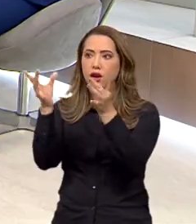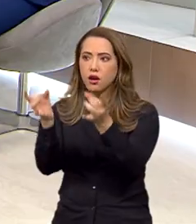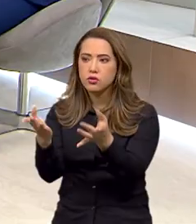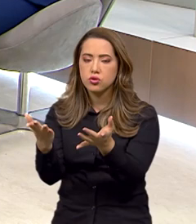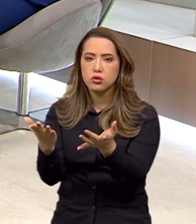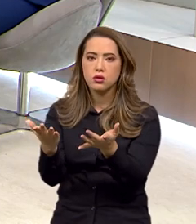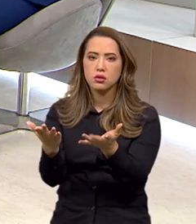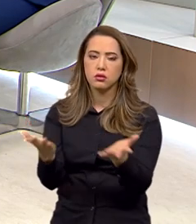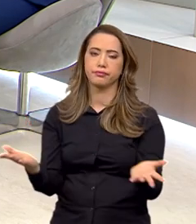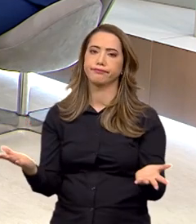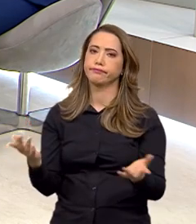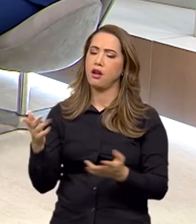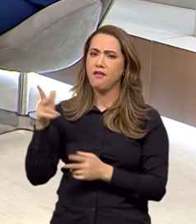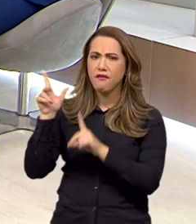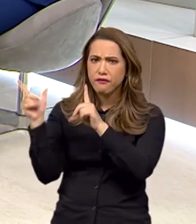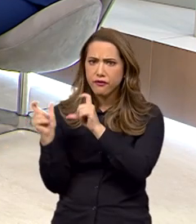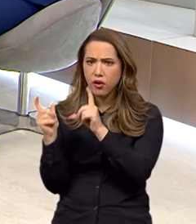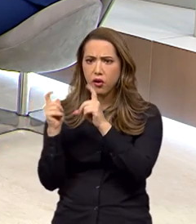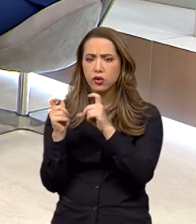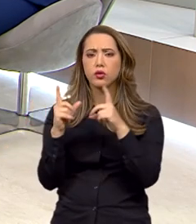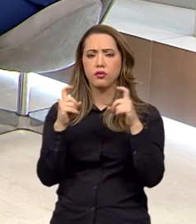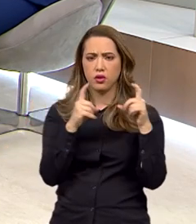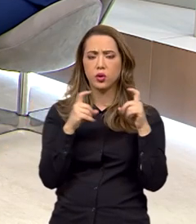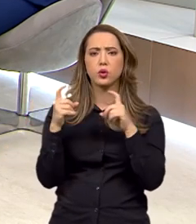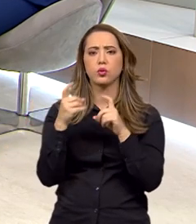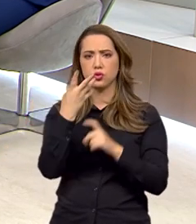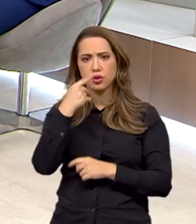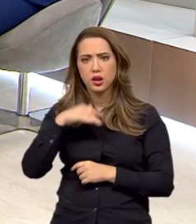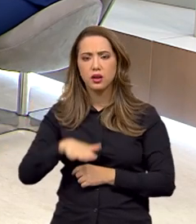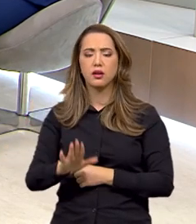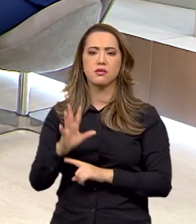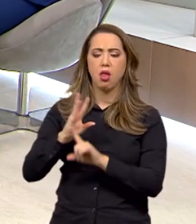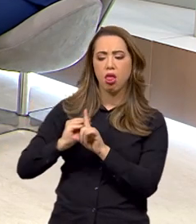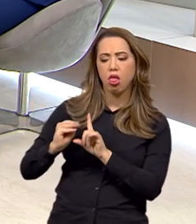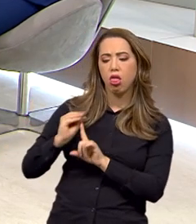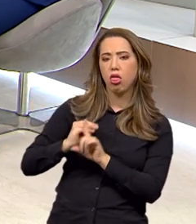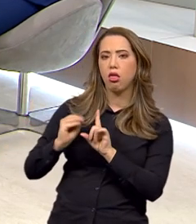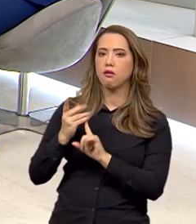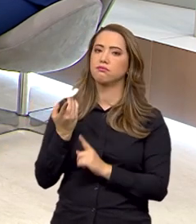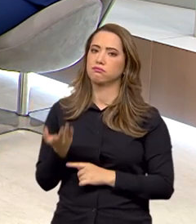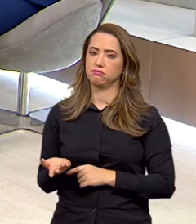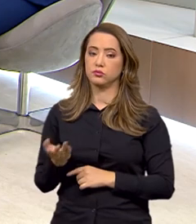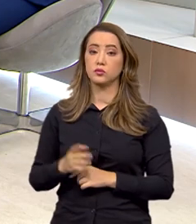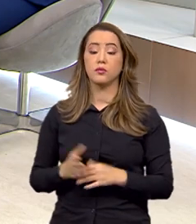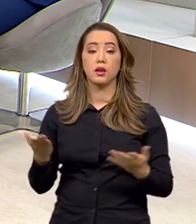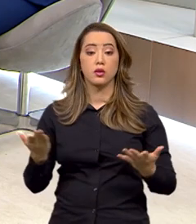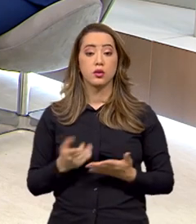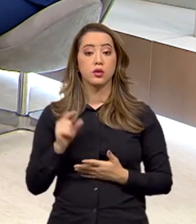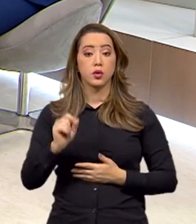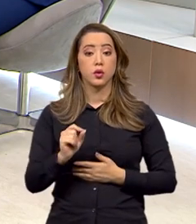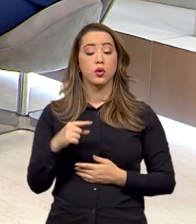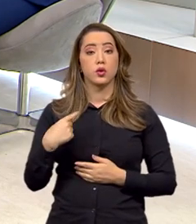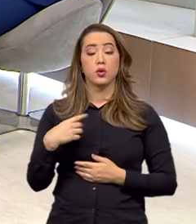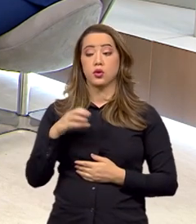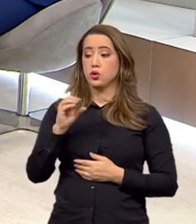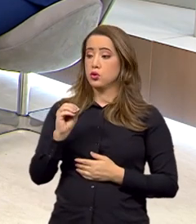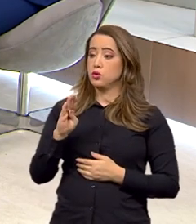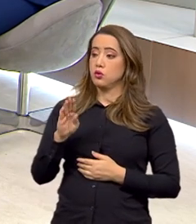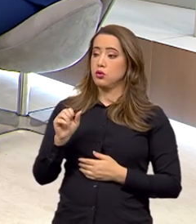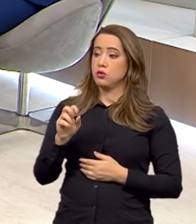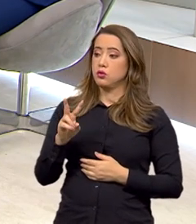imagens. E o Observatório é uma parceria com a Universidade Federal do Paraná. É uma grande plataforma de